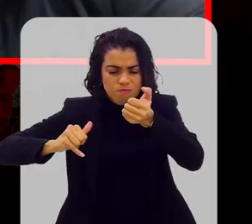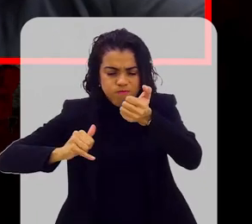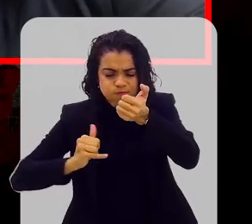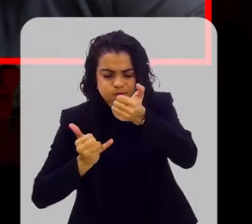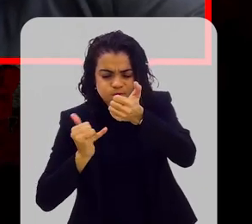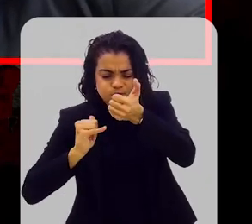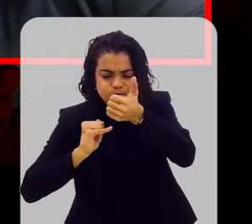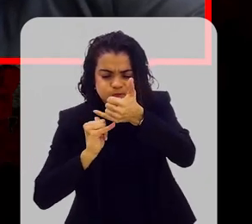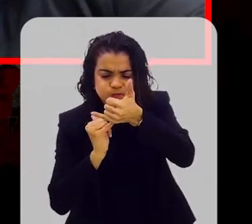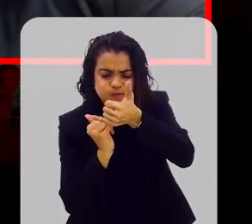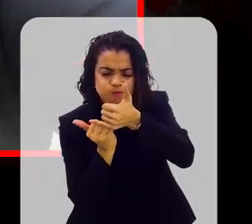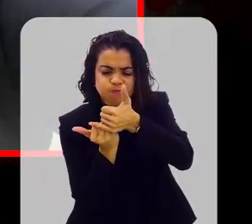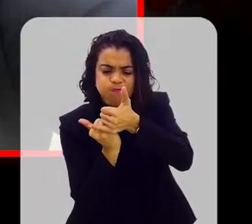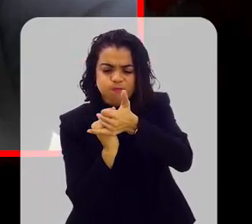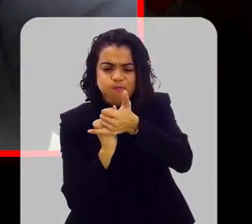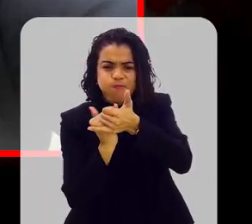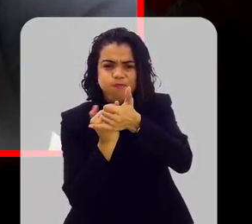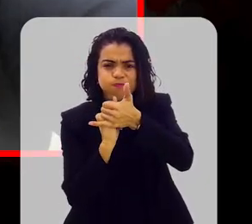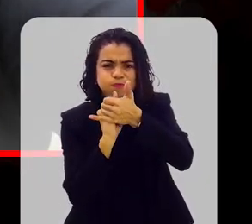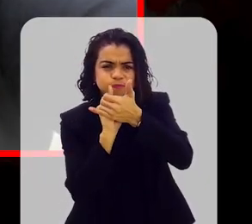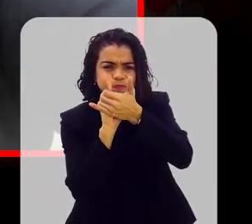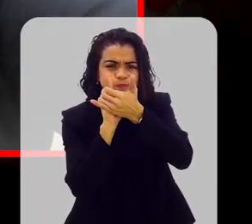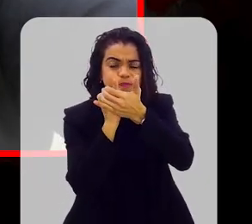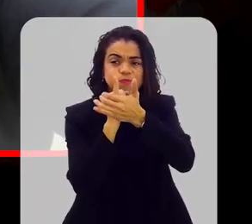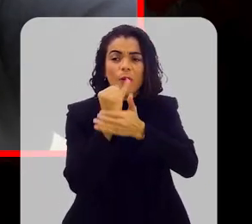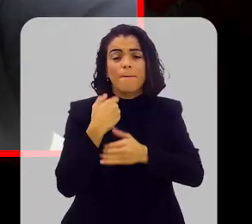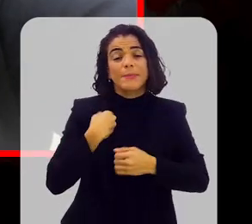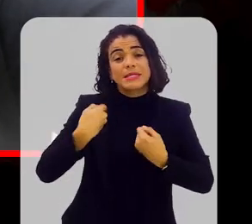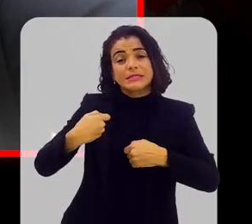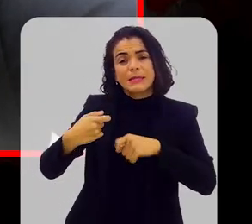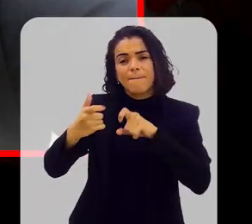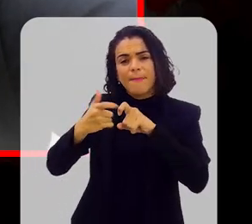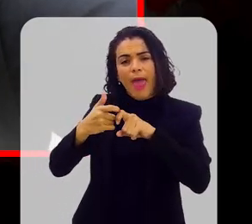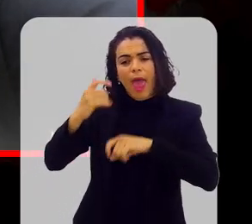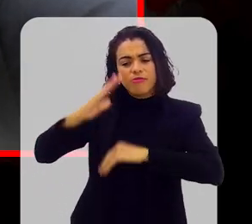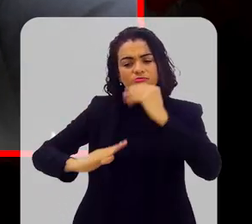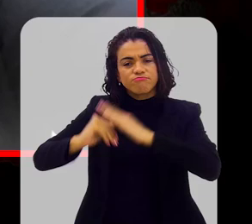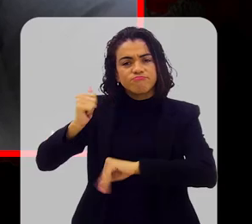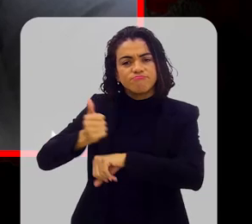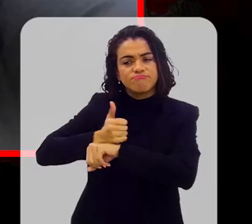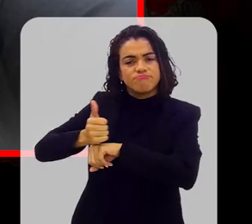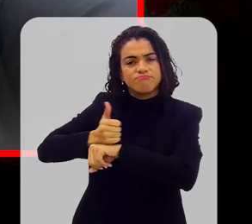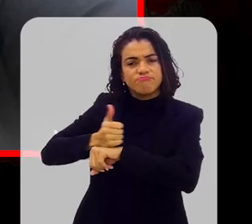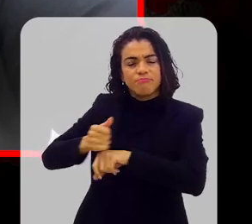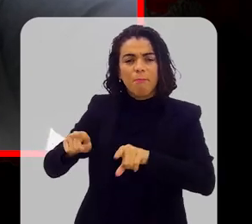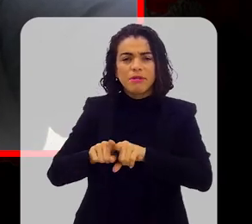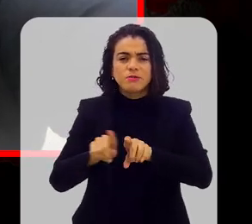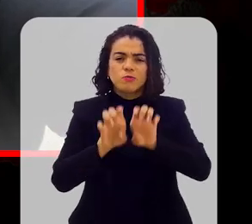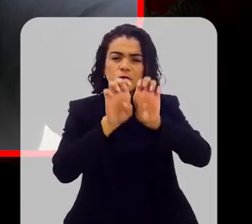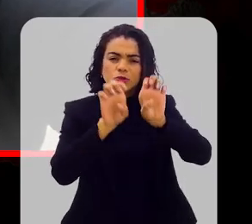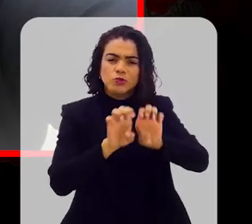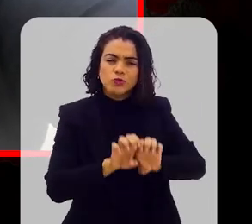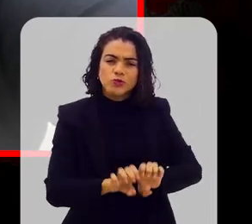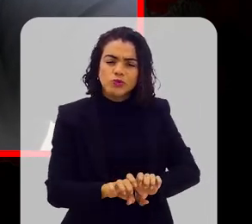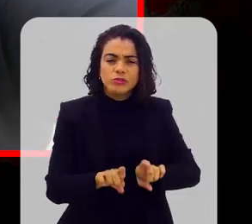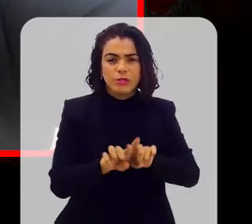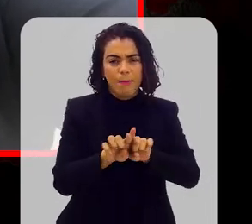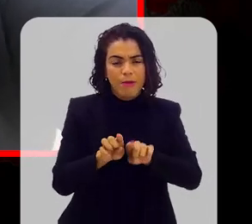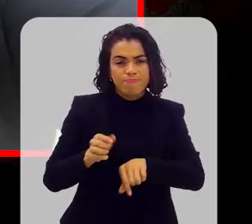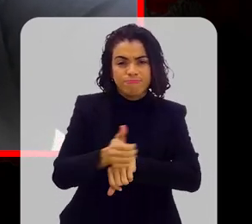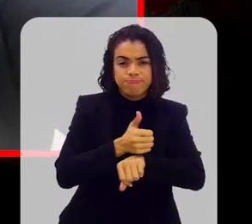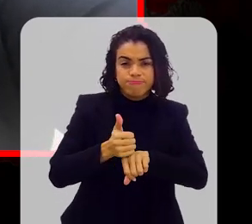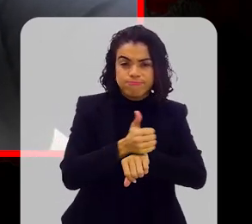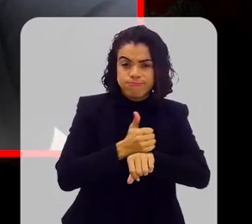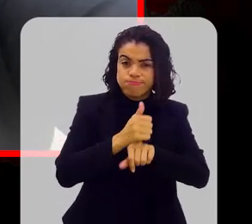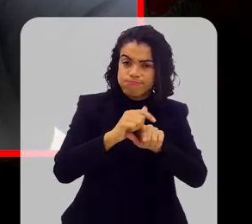centro, você tem que ter um aparelho bom para fazer, você tem que ter um médico treinado para fazer, você tem que ter uma estrutura de suporte para tratar eventuais